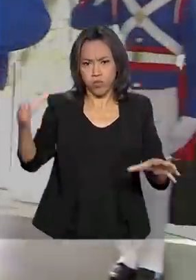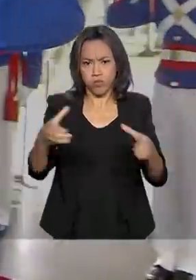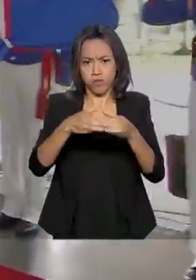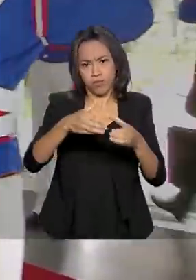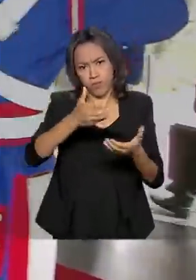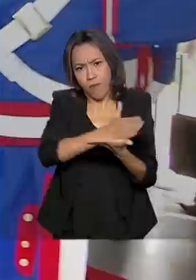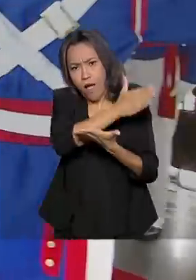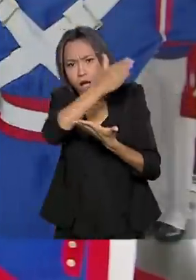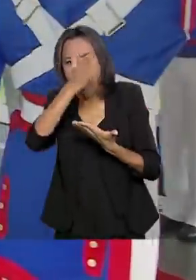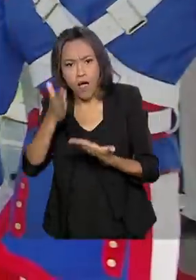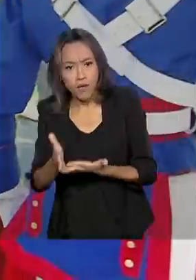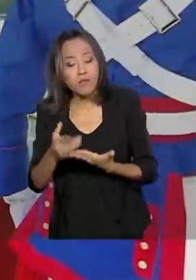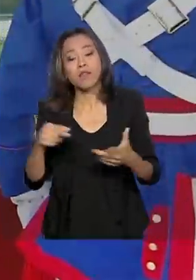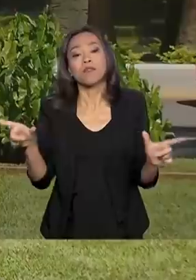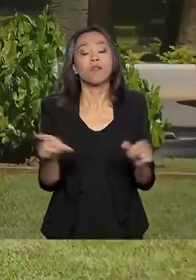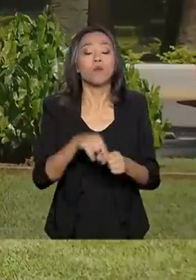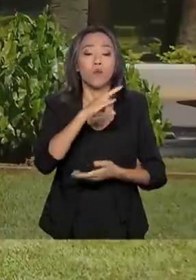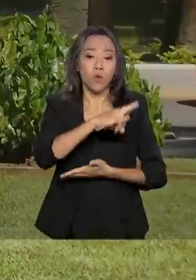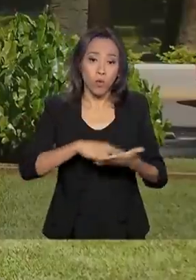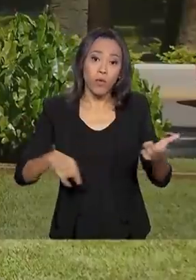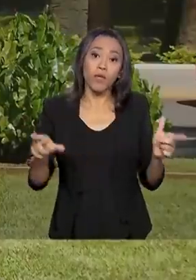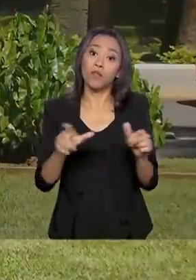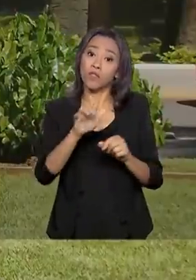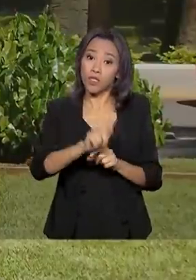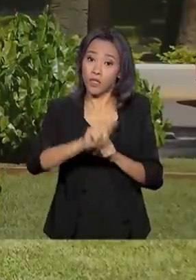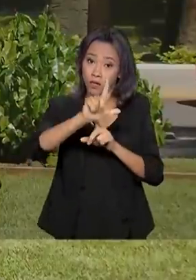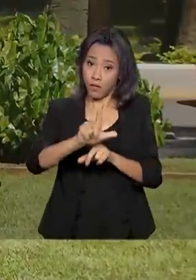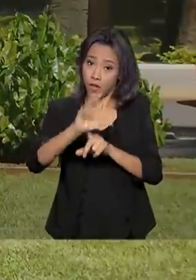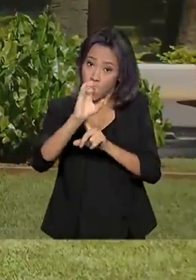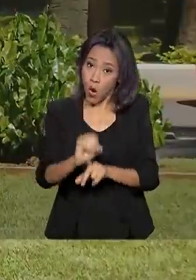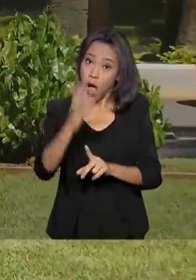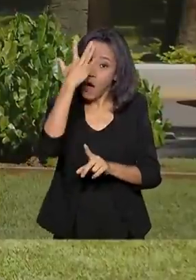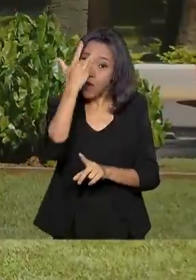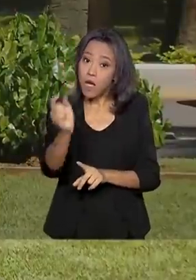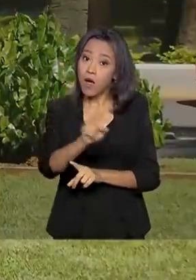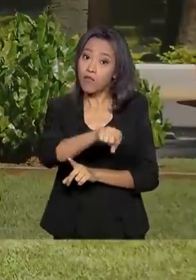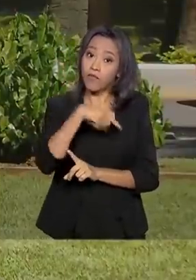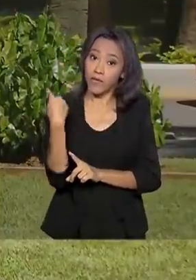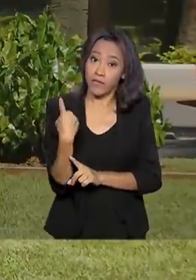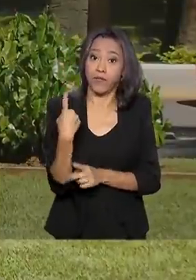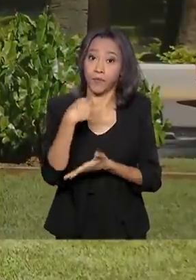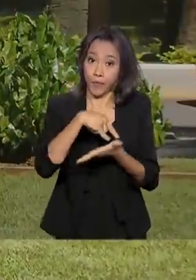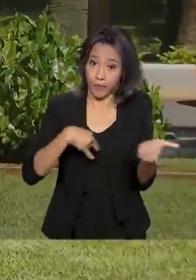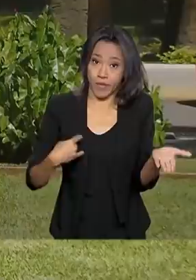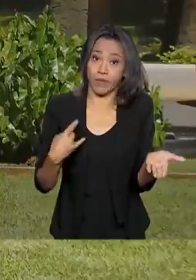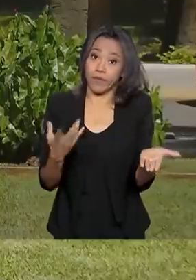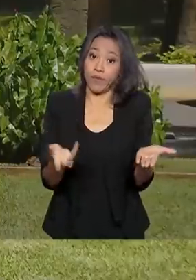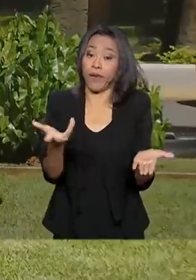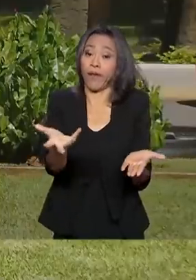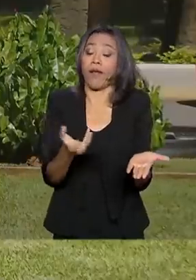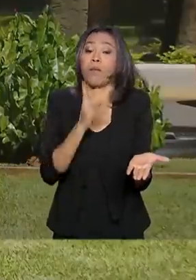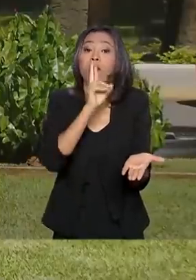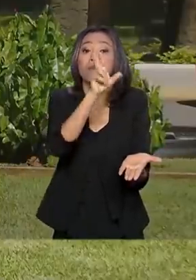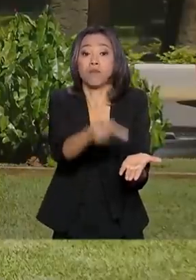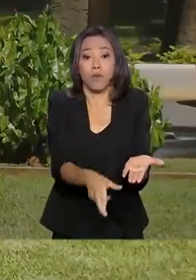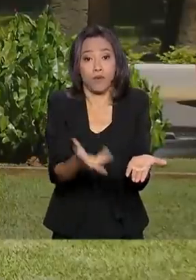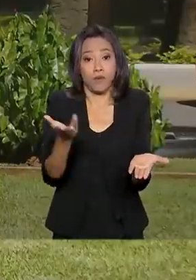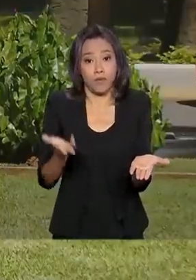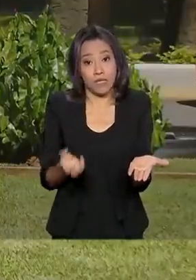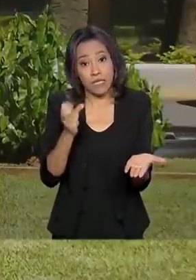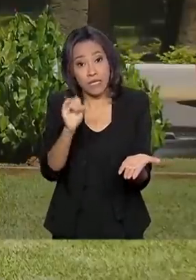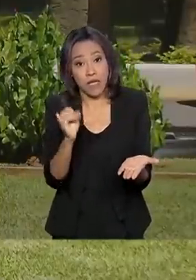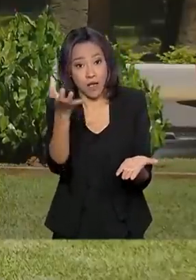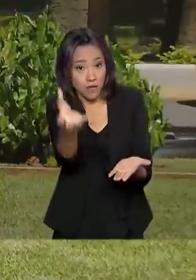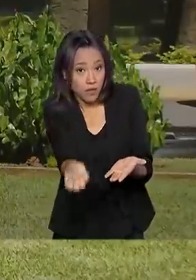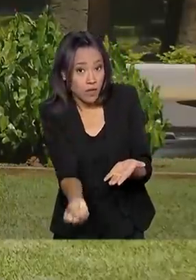O decreto de garantia de lei e ordem vence amanhã. Então, há expectativa de uma resposta do governo federal sobre esse pedido, se vai